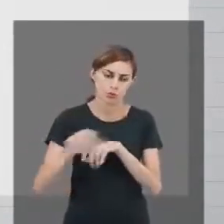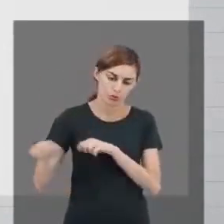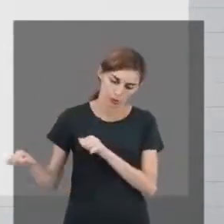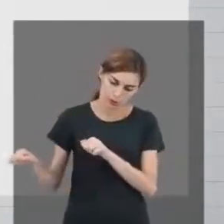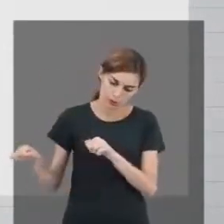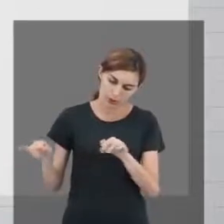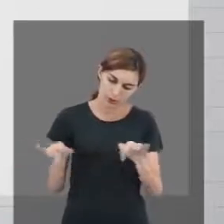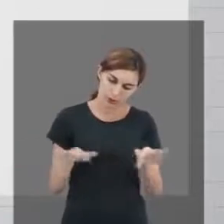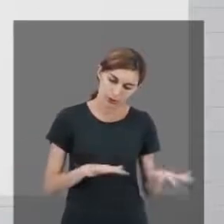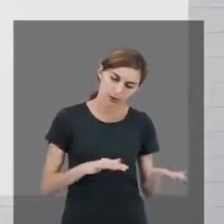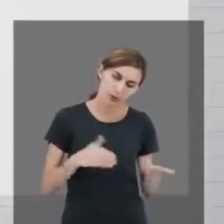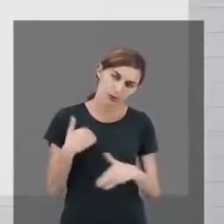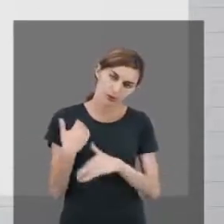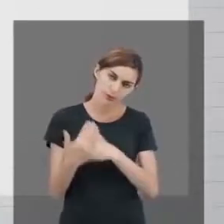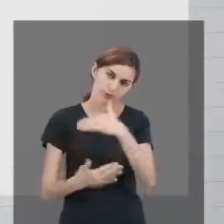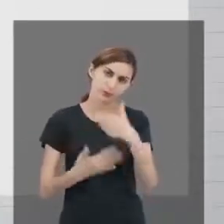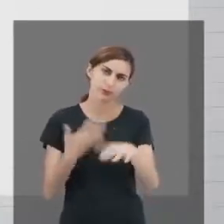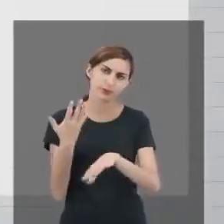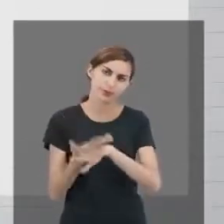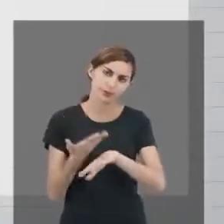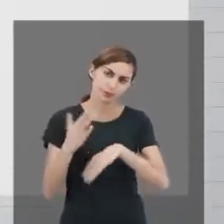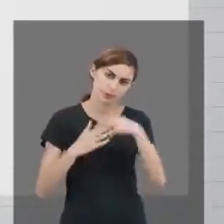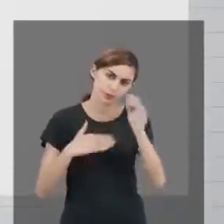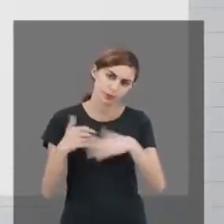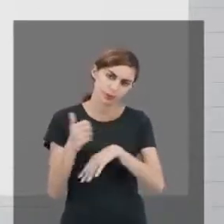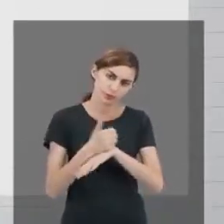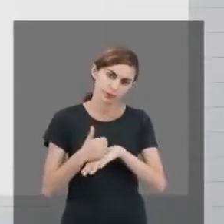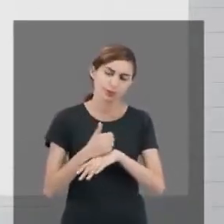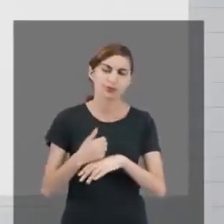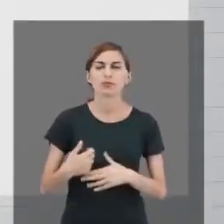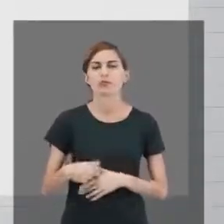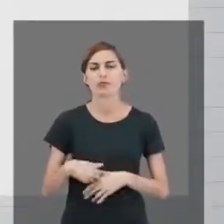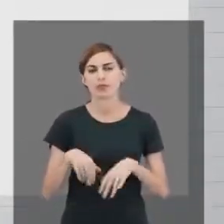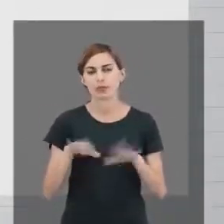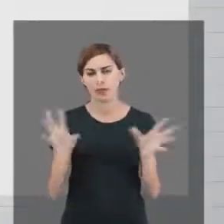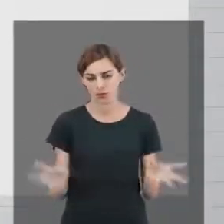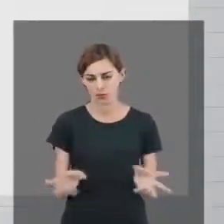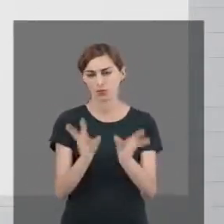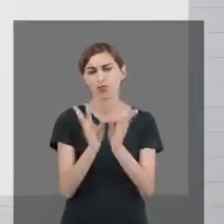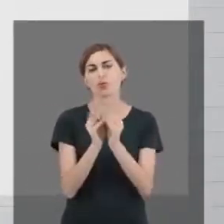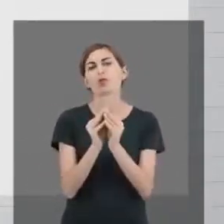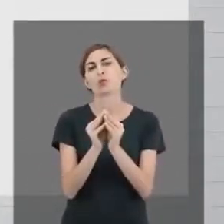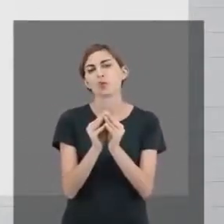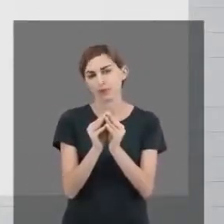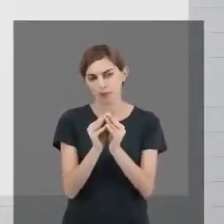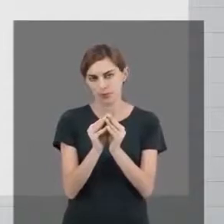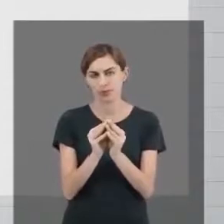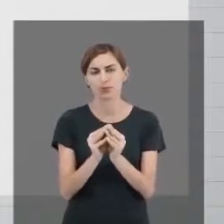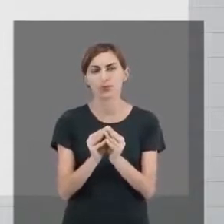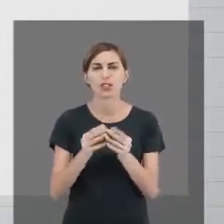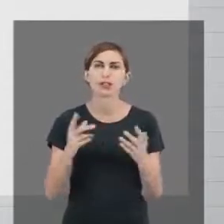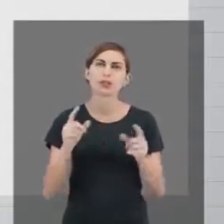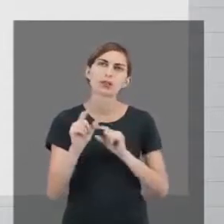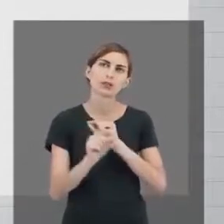semana para desenvolver a competência que complementam os